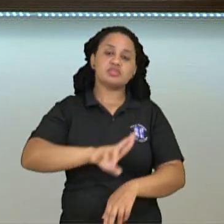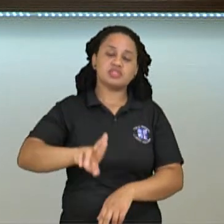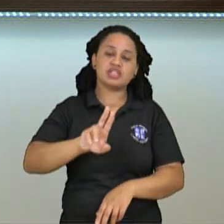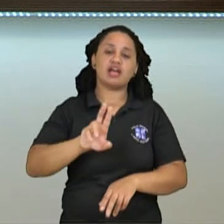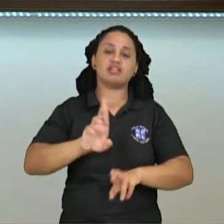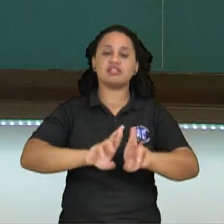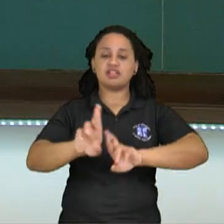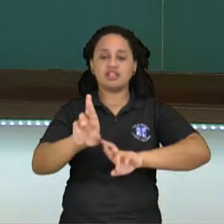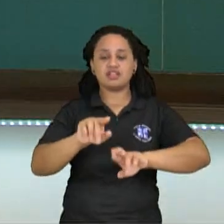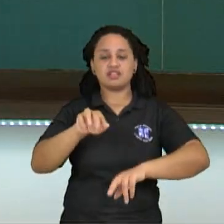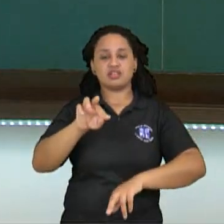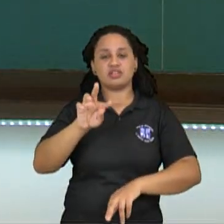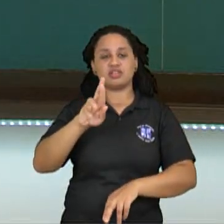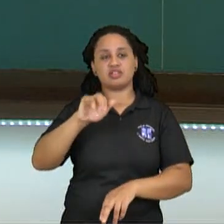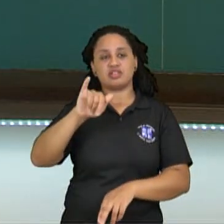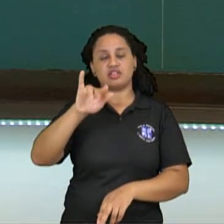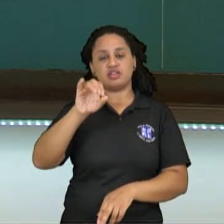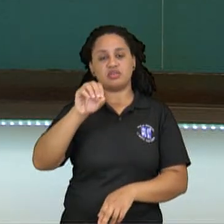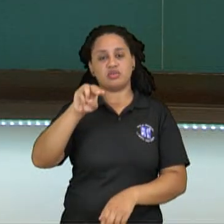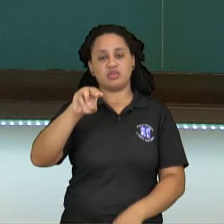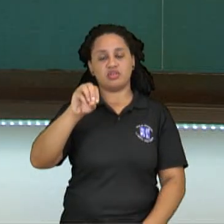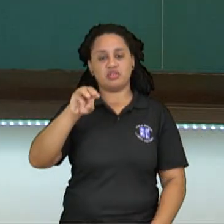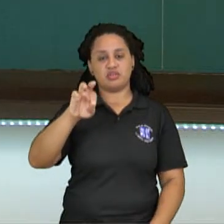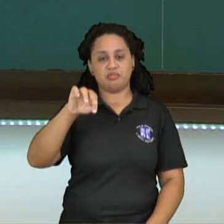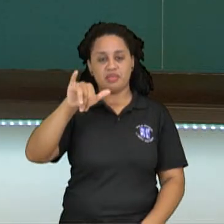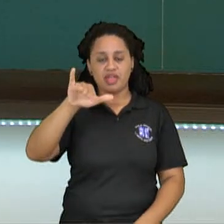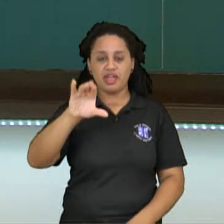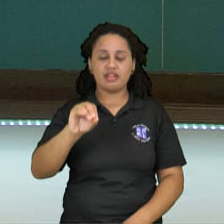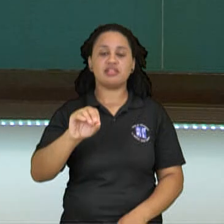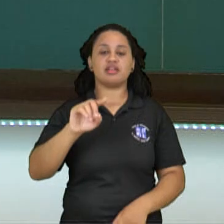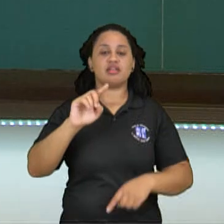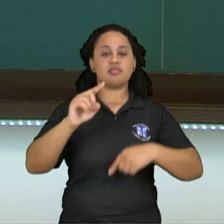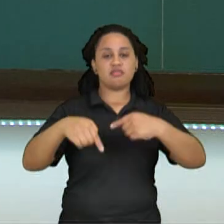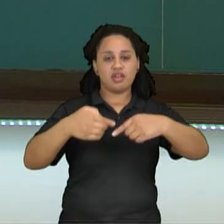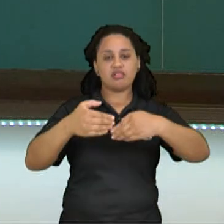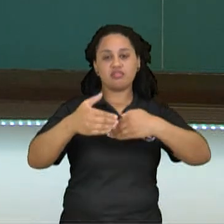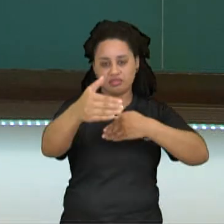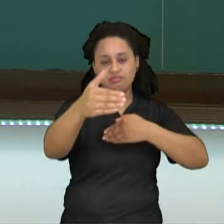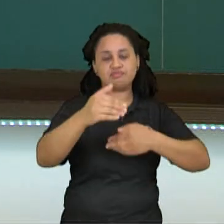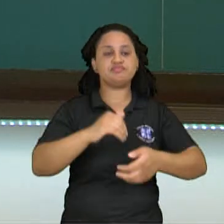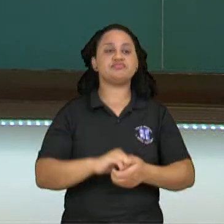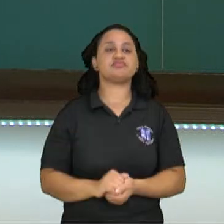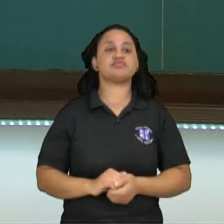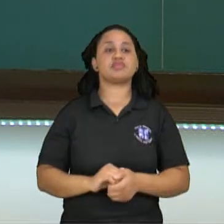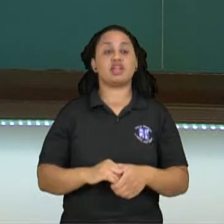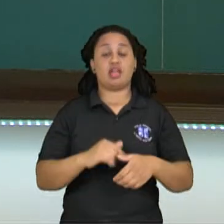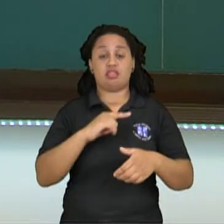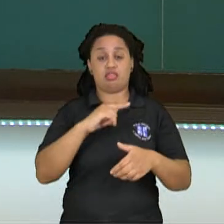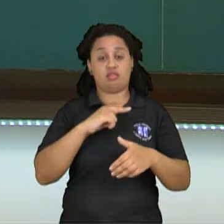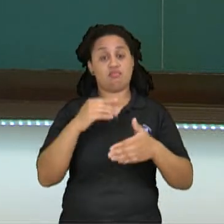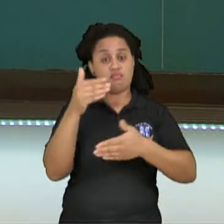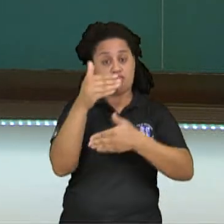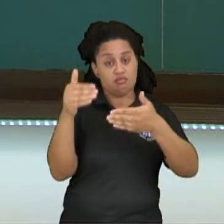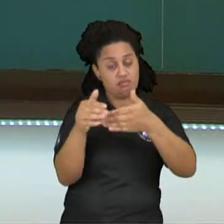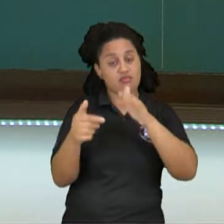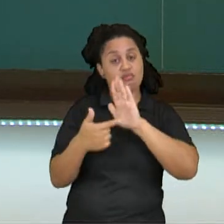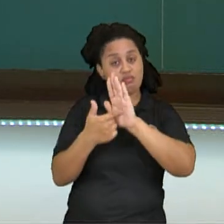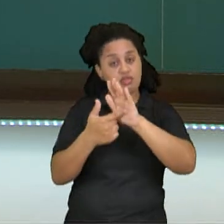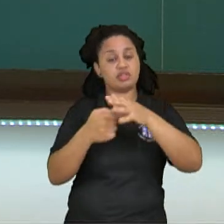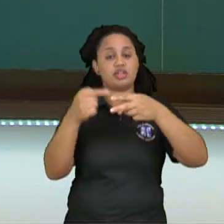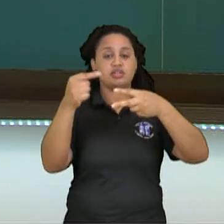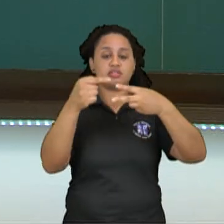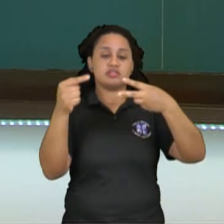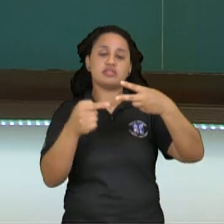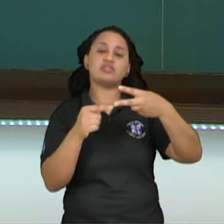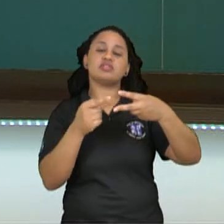adiante. Então, aqui eu deixei indicado no slide para vocês o que eu estou falando, para ficar também com o material de